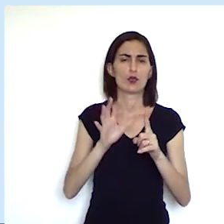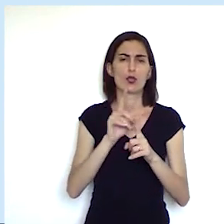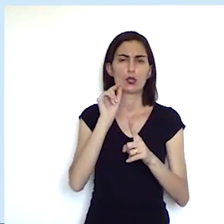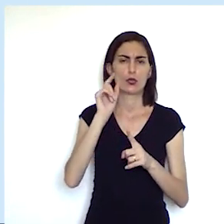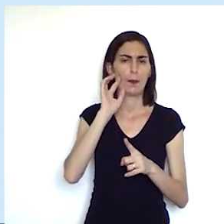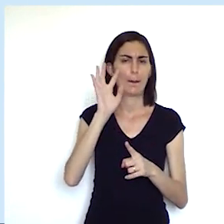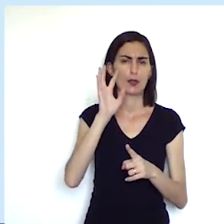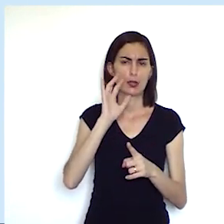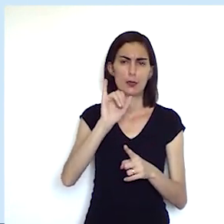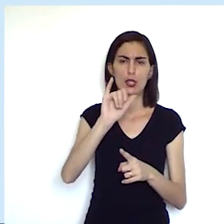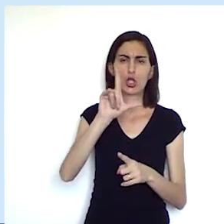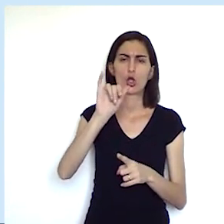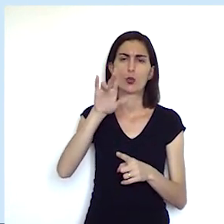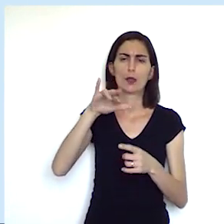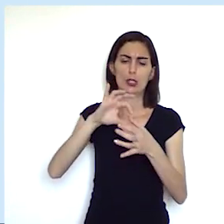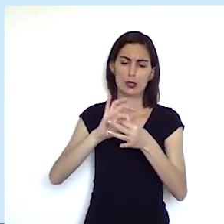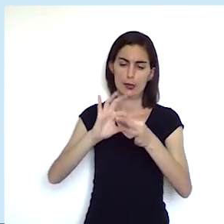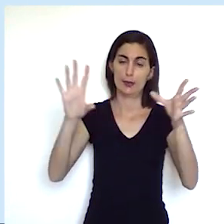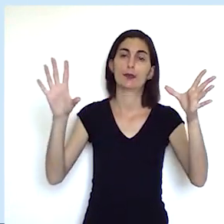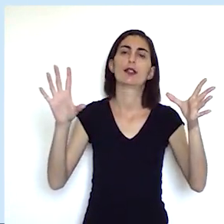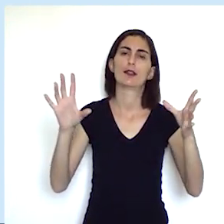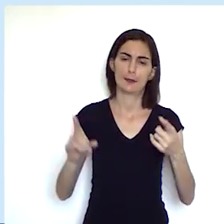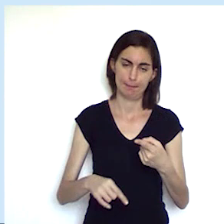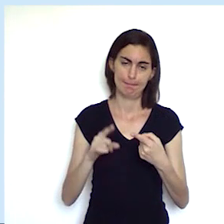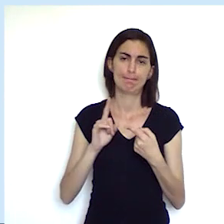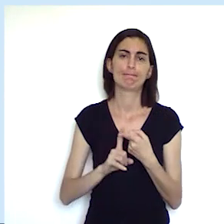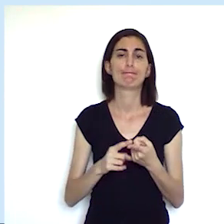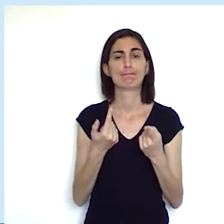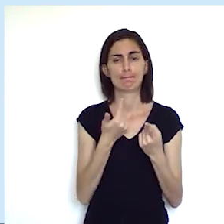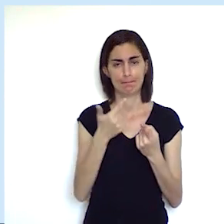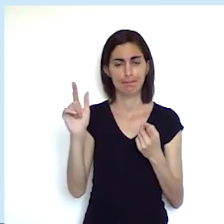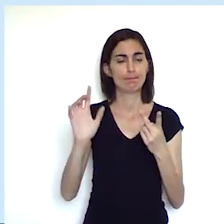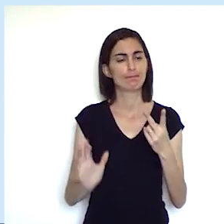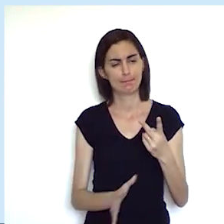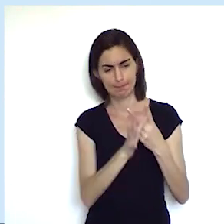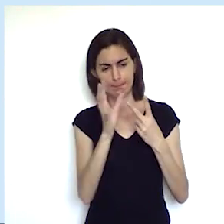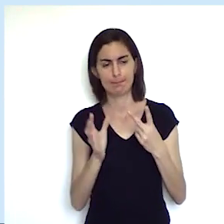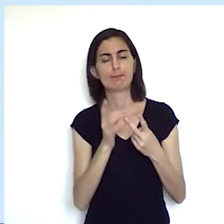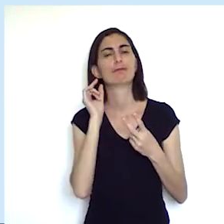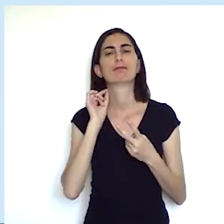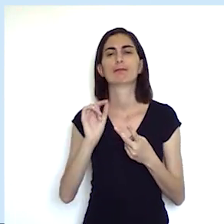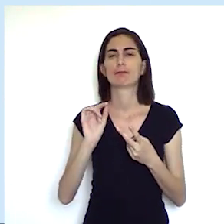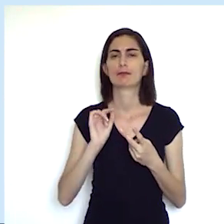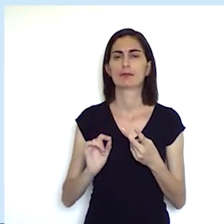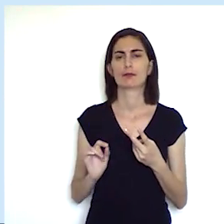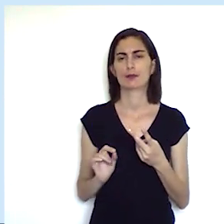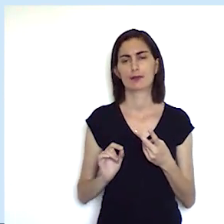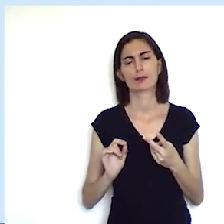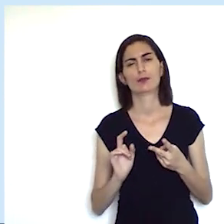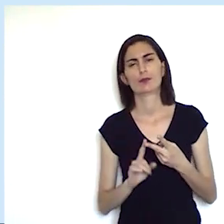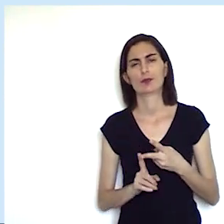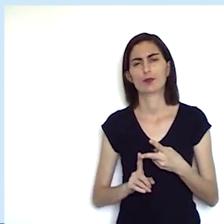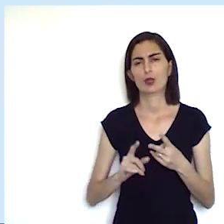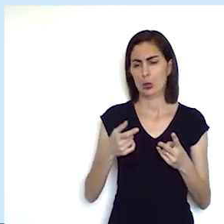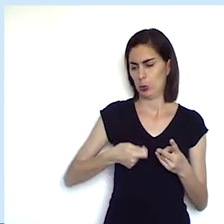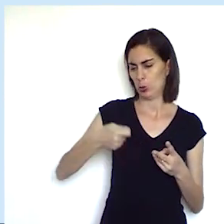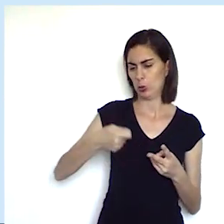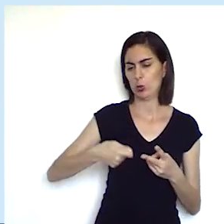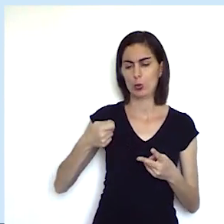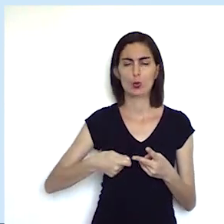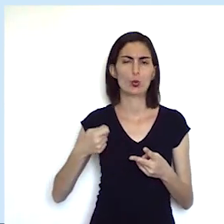pensamento iluminista e liberal isso aí é uma questão a outra questão que vai influenciar é o rigor